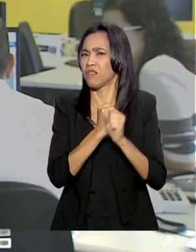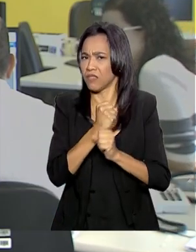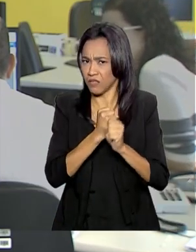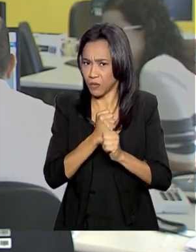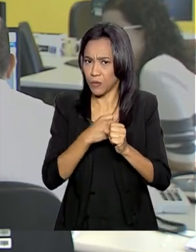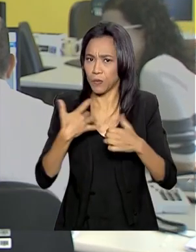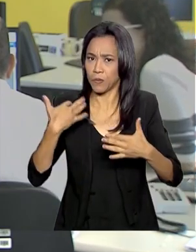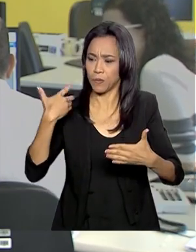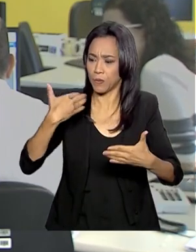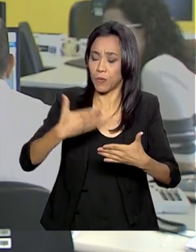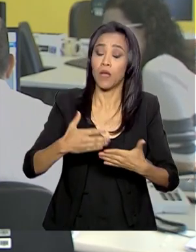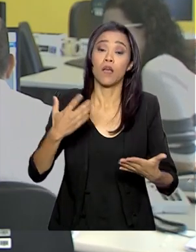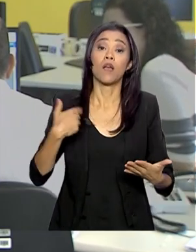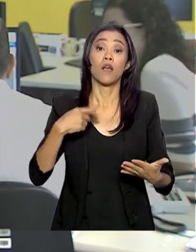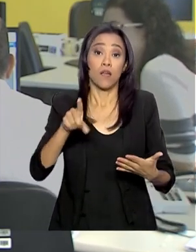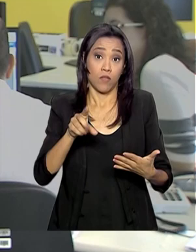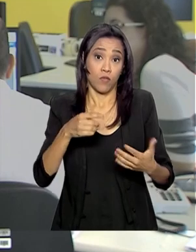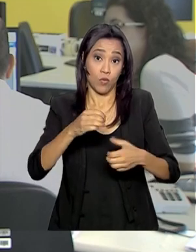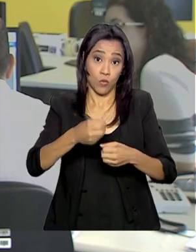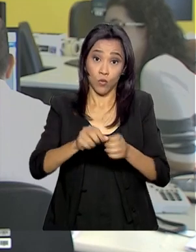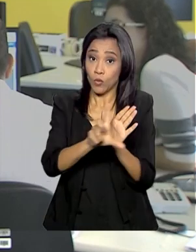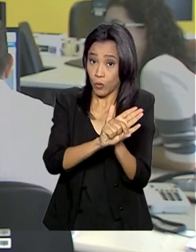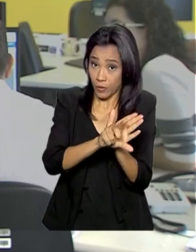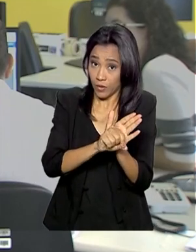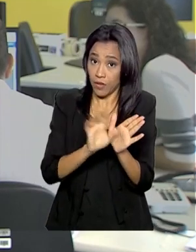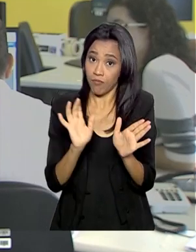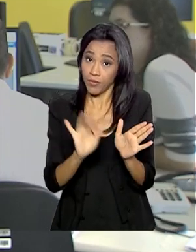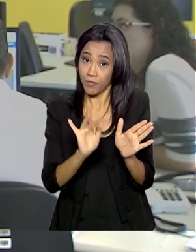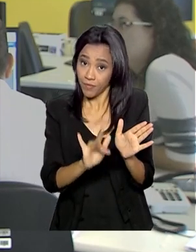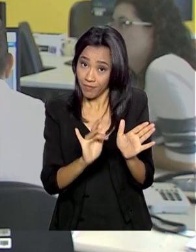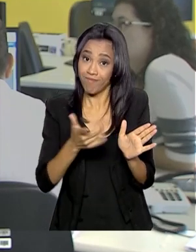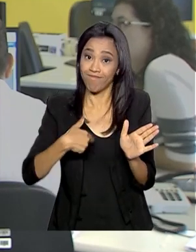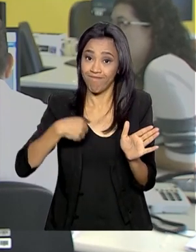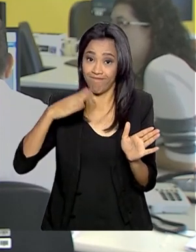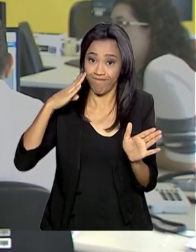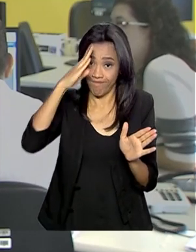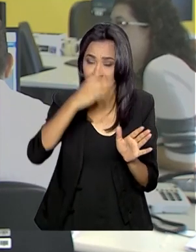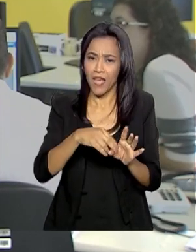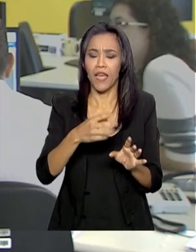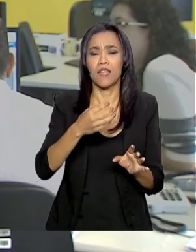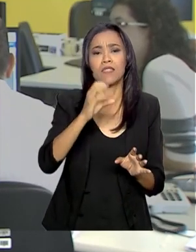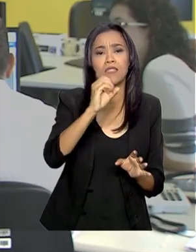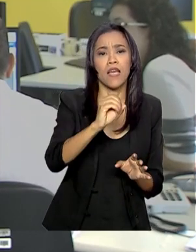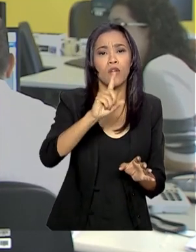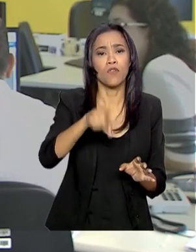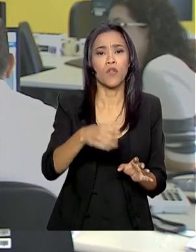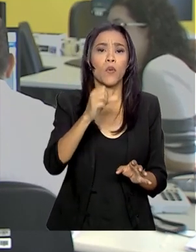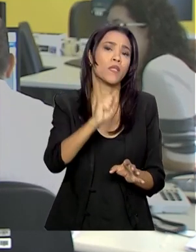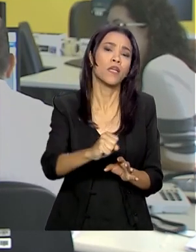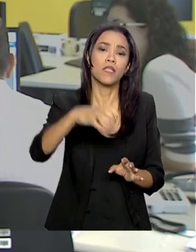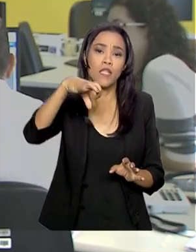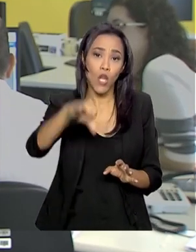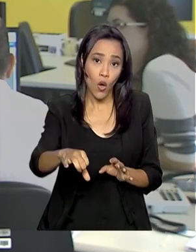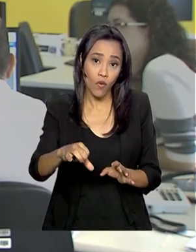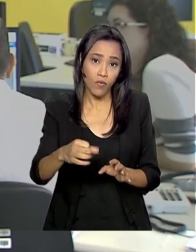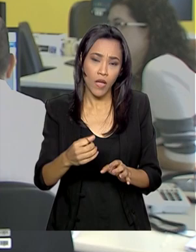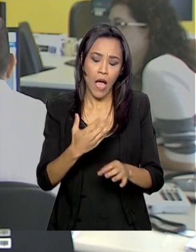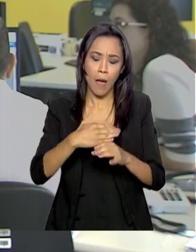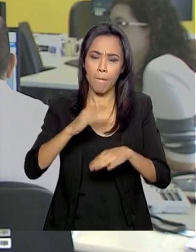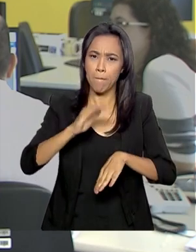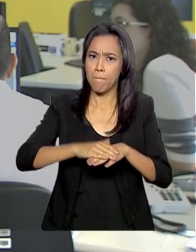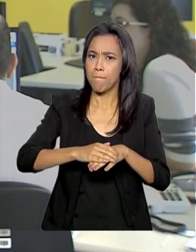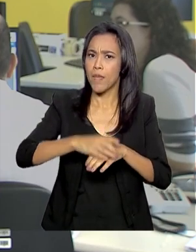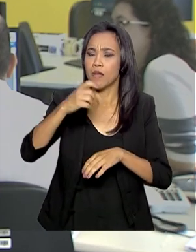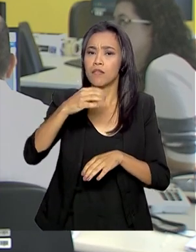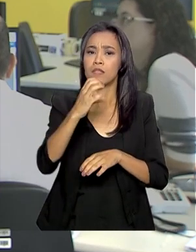Bolsonaro compartilhou o resultado no Twitter. Em junho, a marca já era de 0,89. A maior foi verificada em 2016